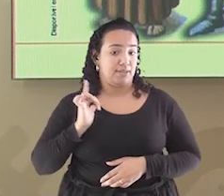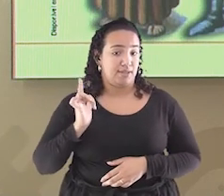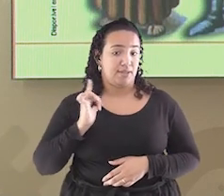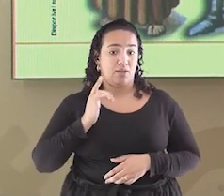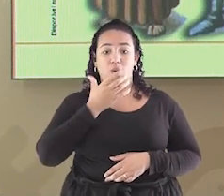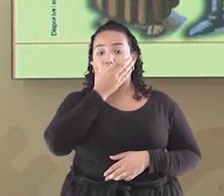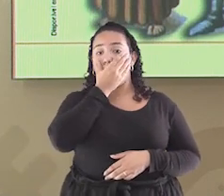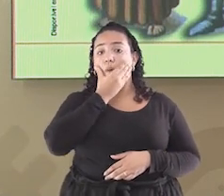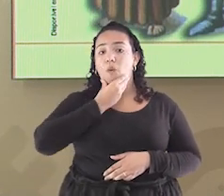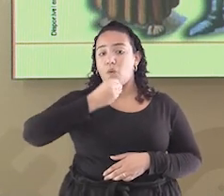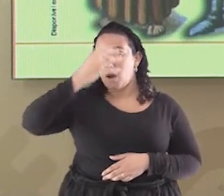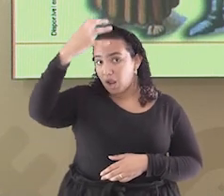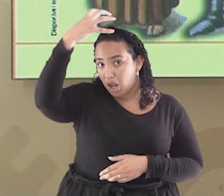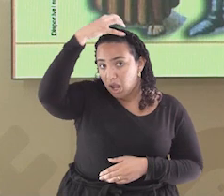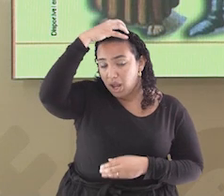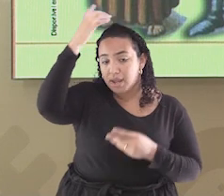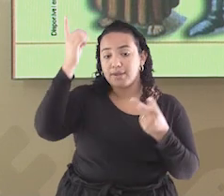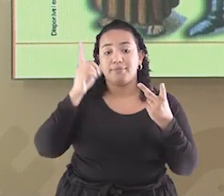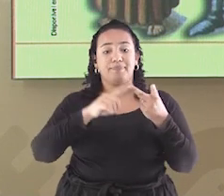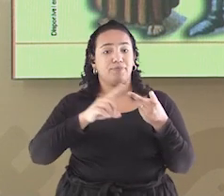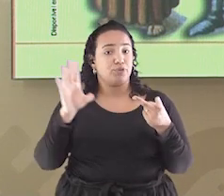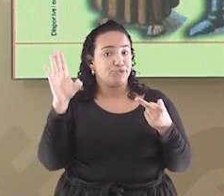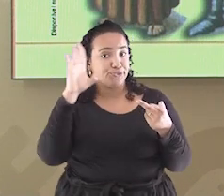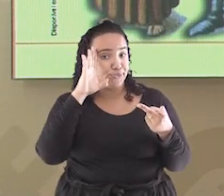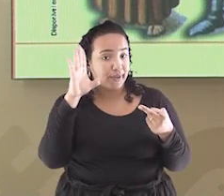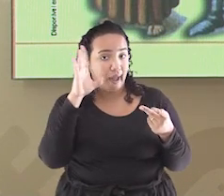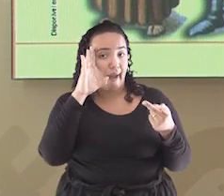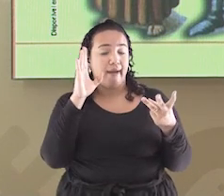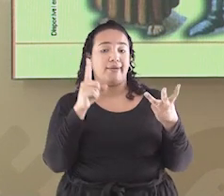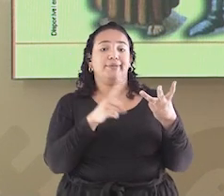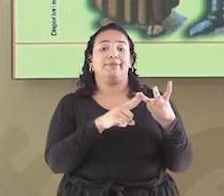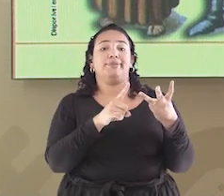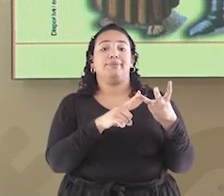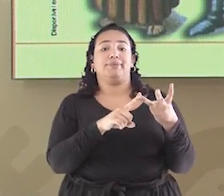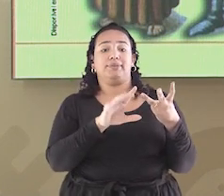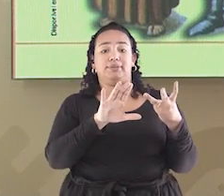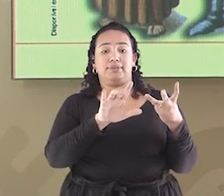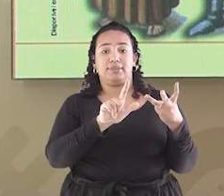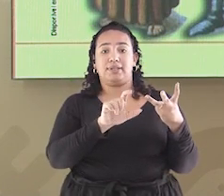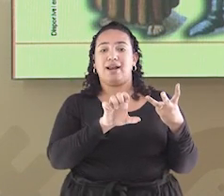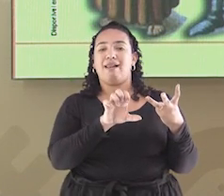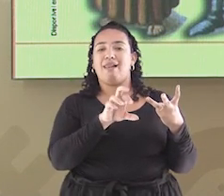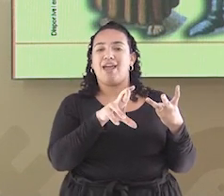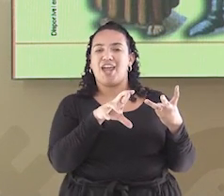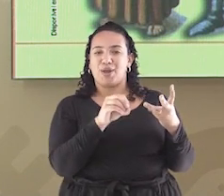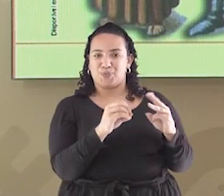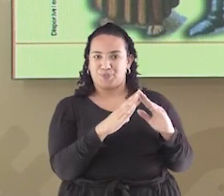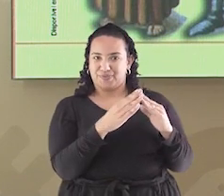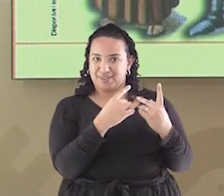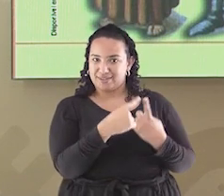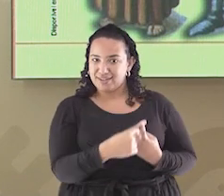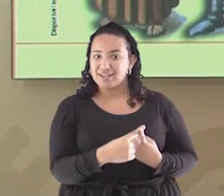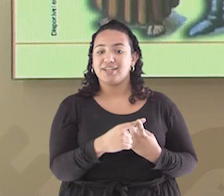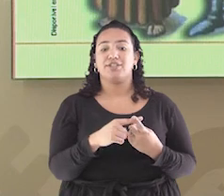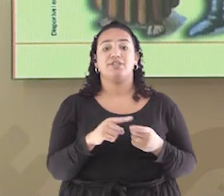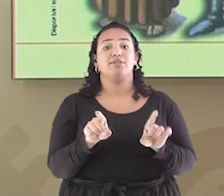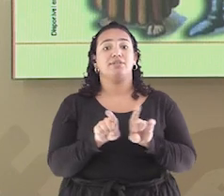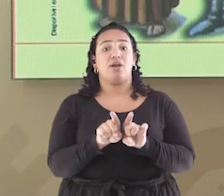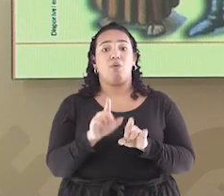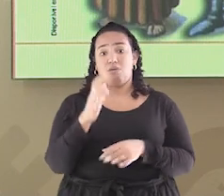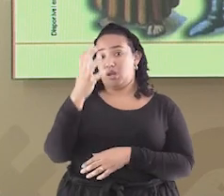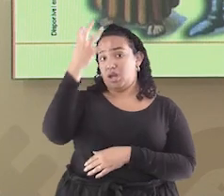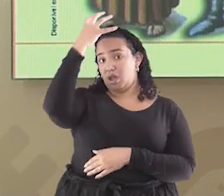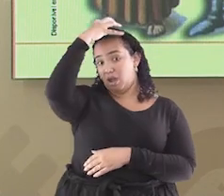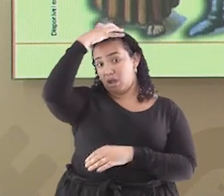o soldado, o clero, que era aquele que orava. Então, a imagem do rei estava diretamente